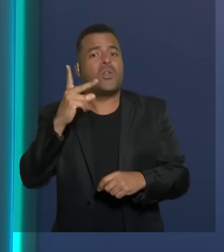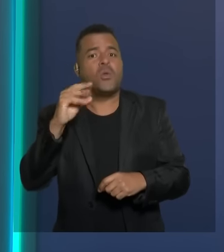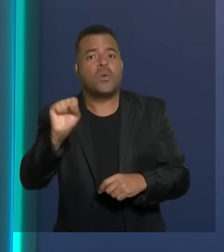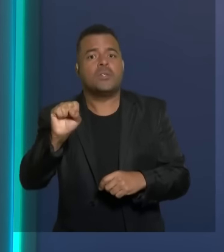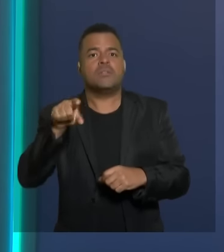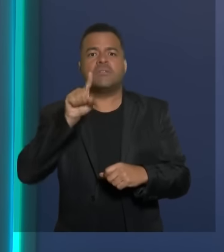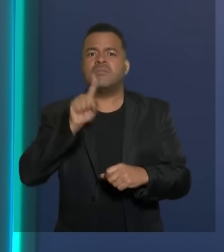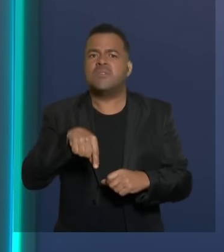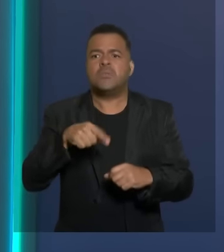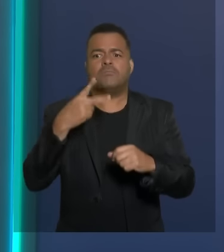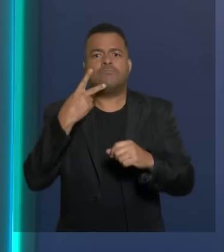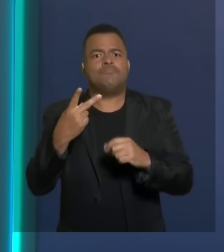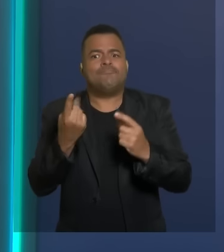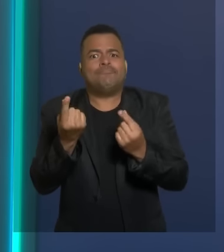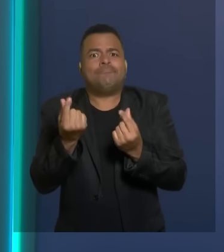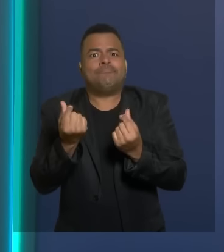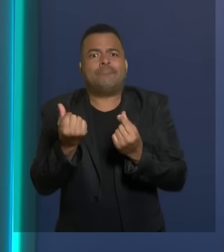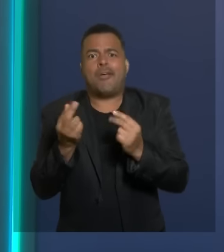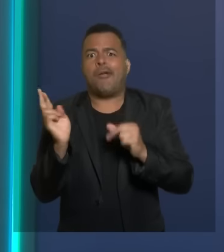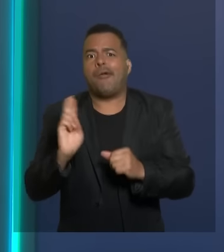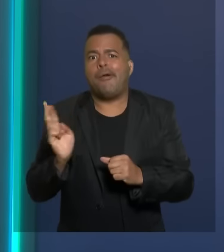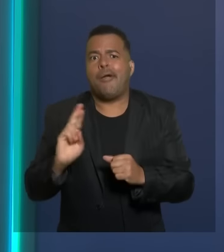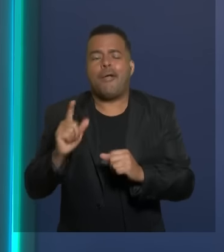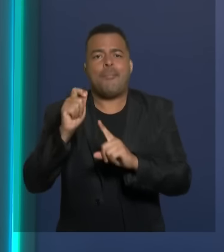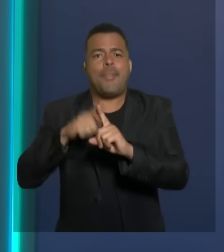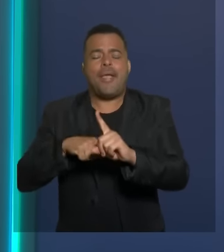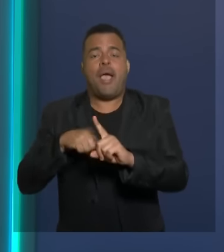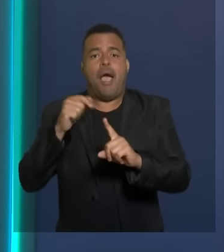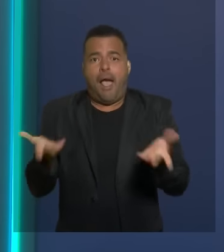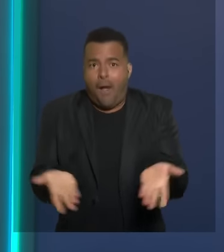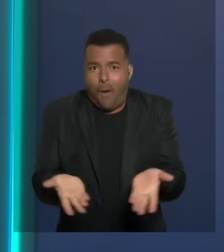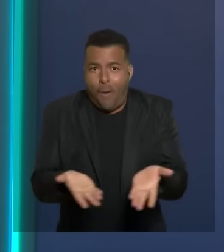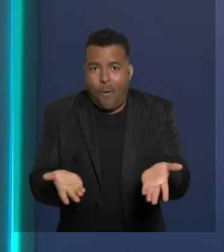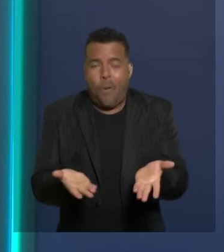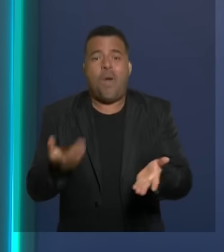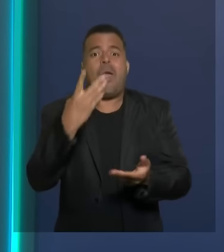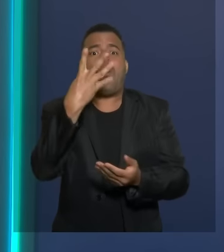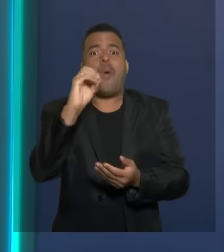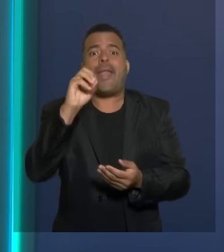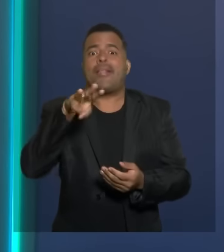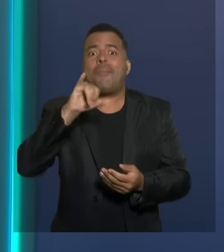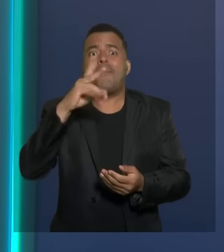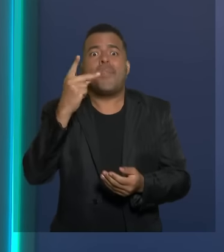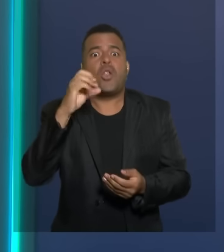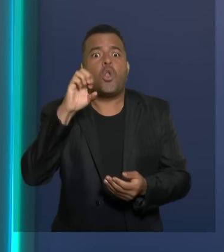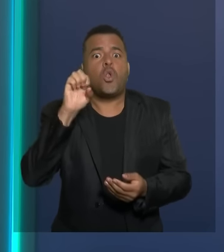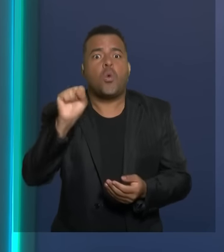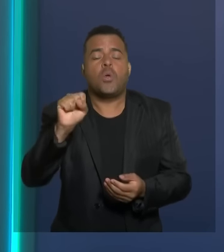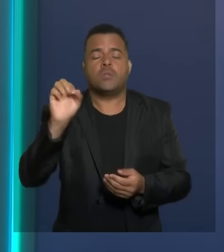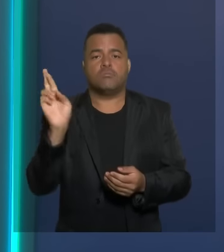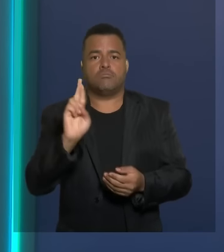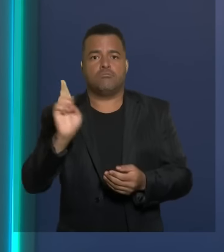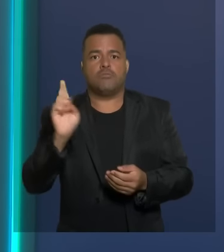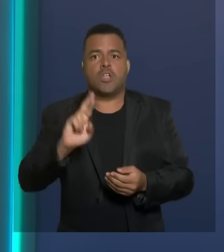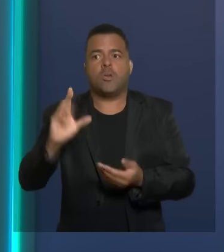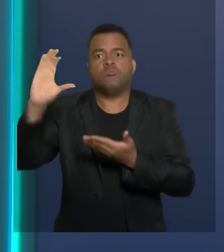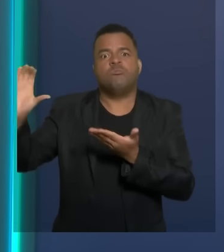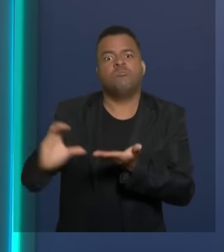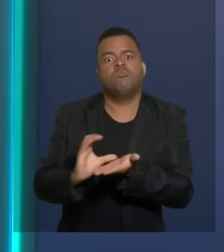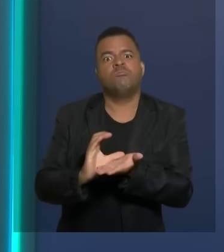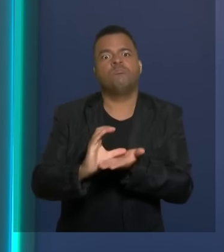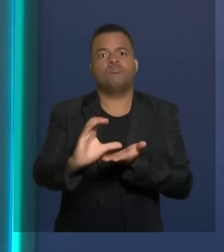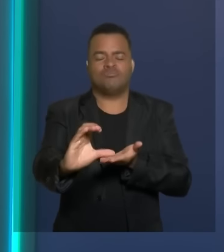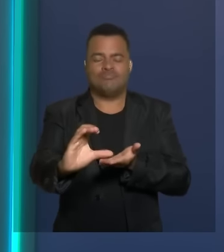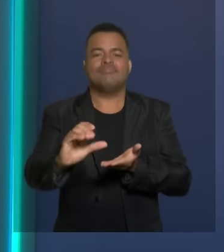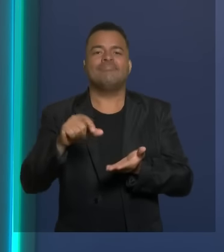Agora, o nosso orçamento para a zona rural é de 40 milhões de reais. O município de Vitória da Conquista, quando o Eze